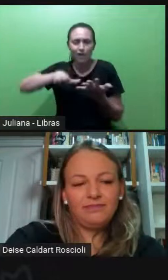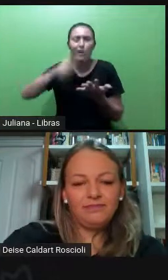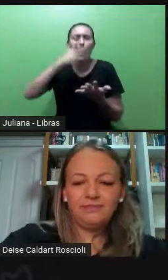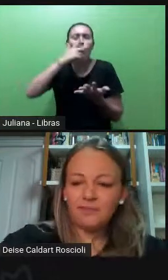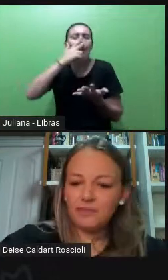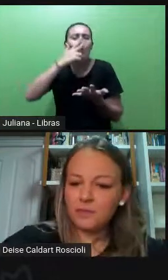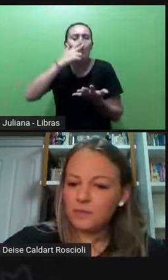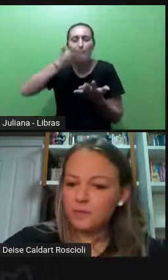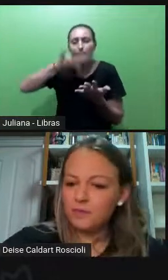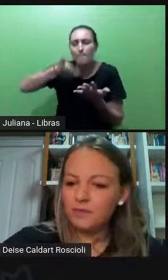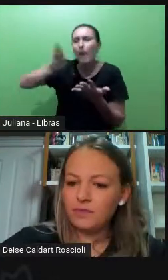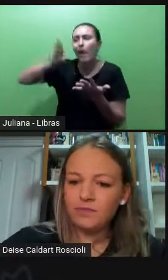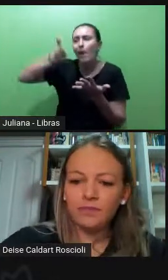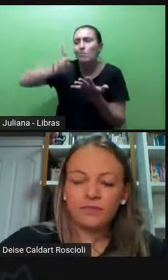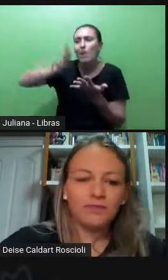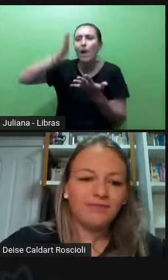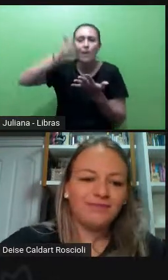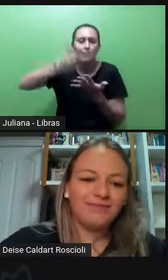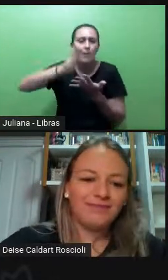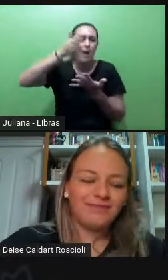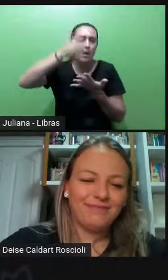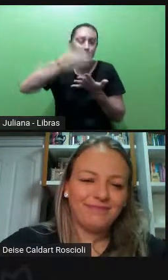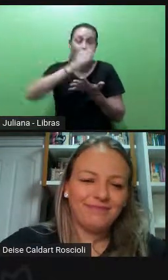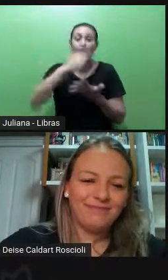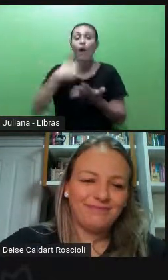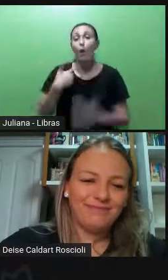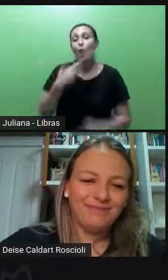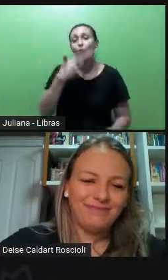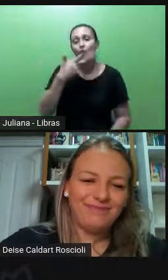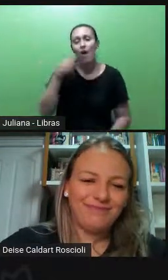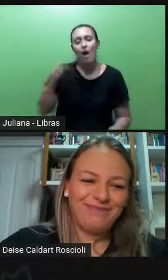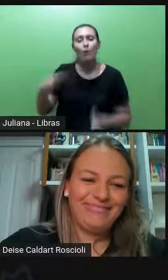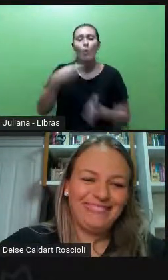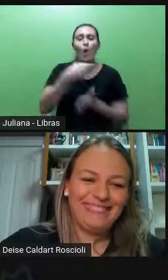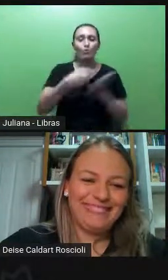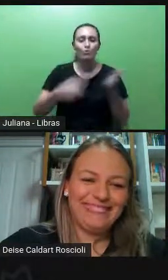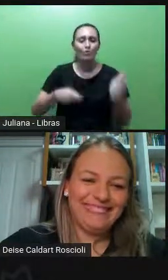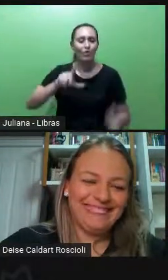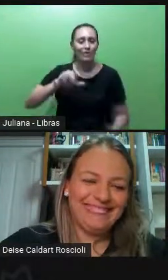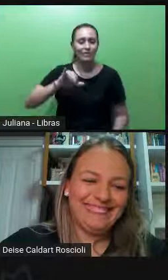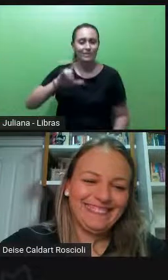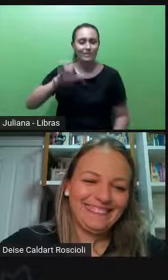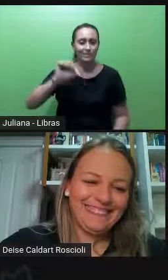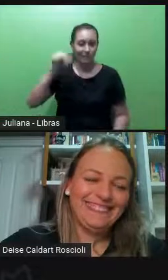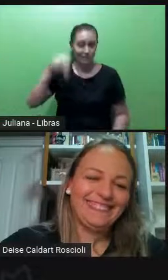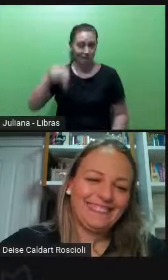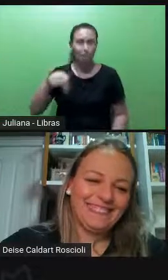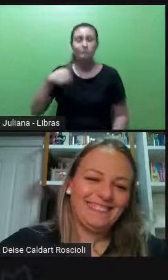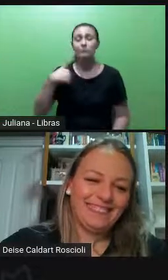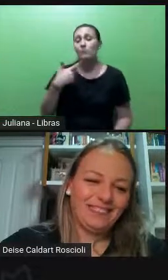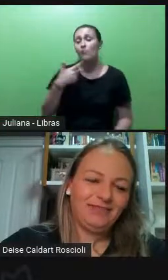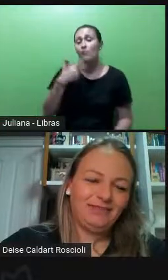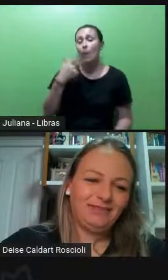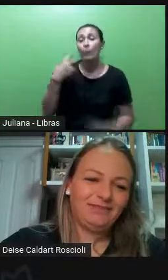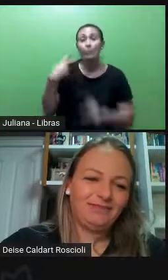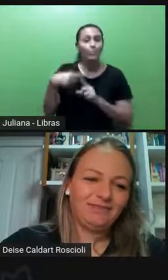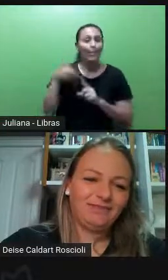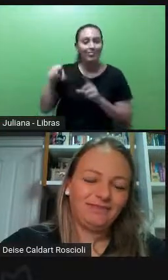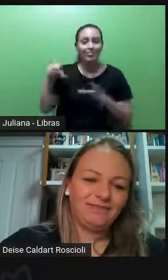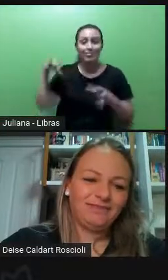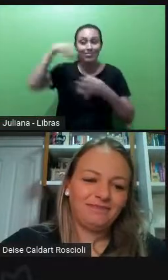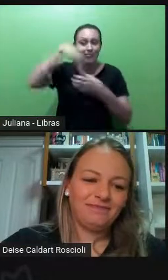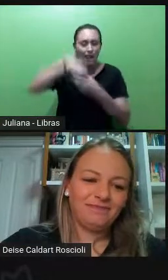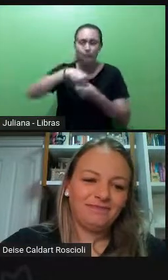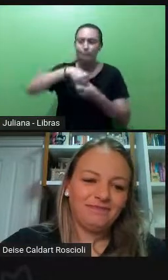a Aline Fraga, né? Que ela sempre fala que a diversidade é um termo guarda-chuva, porque dentro da diversidade nós vamos